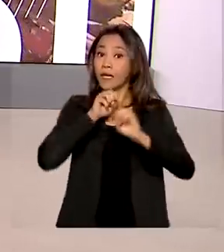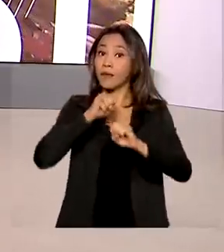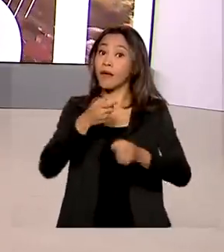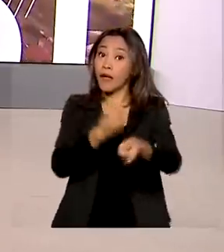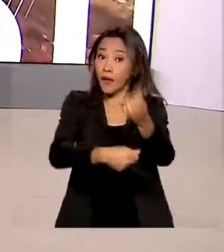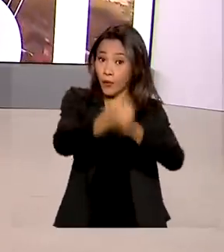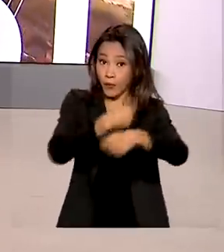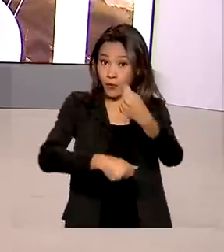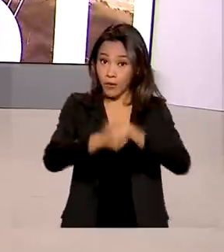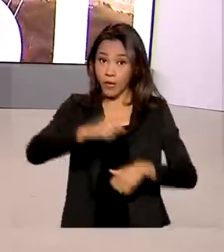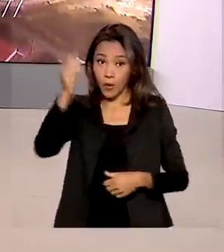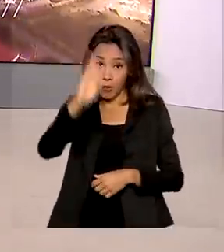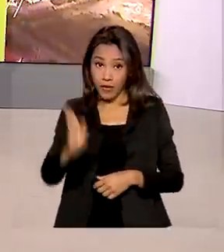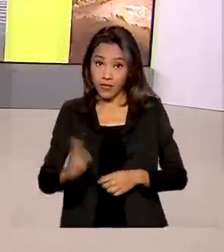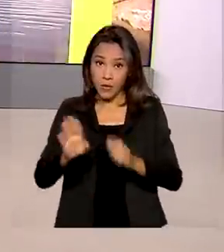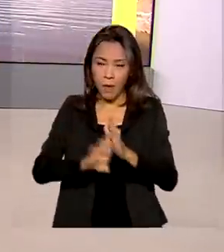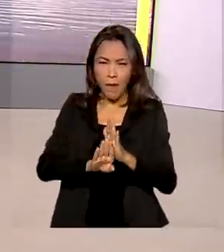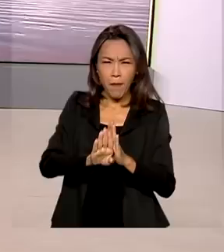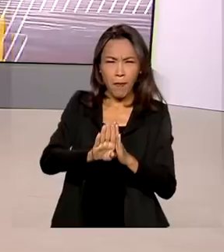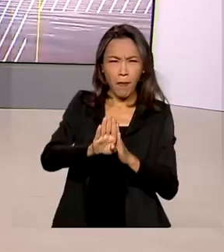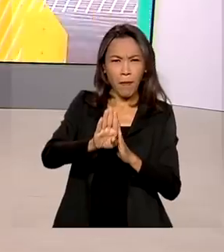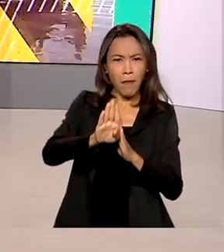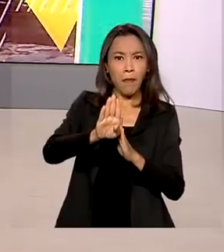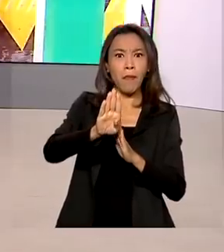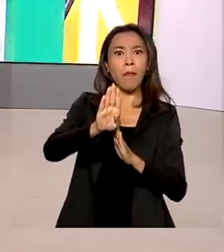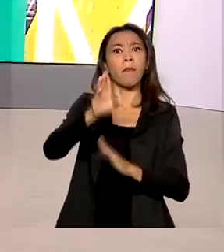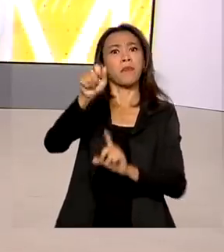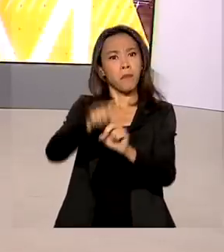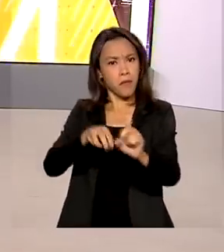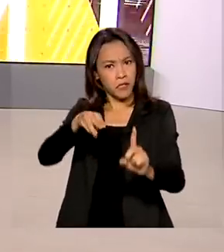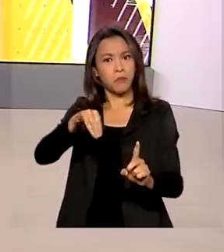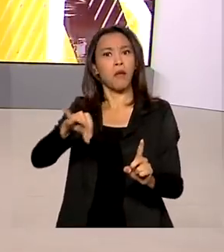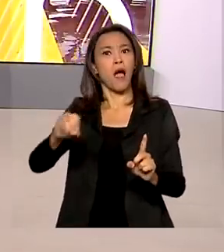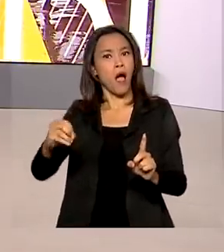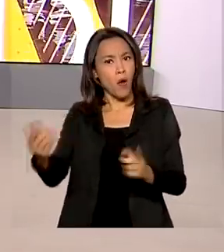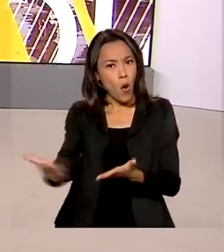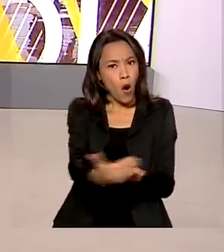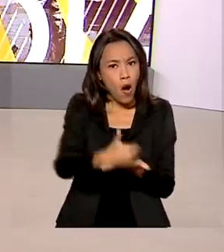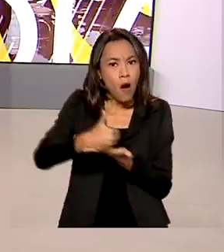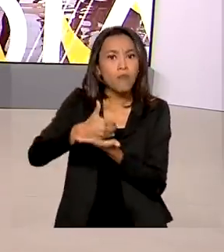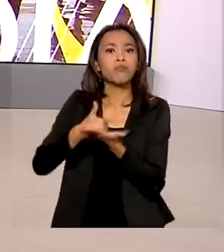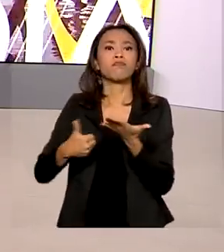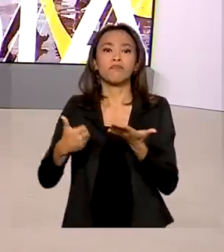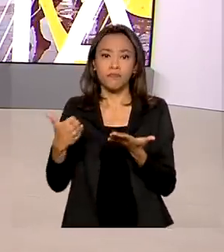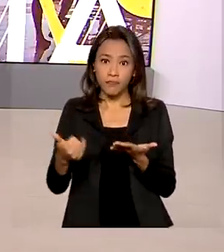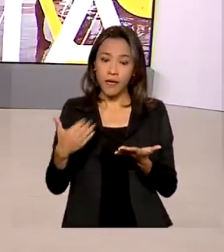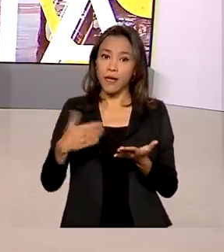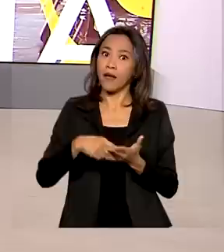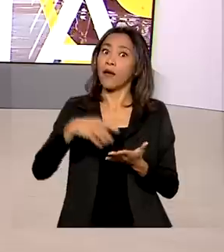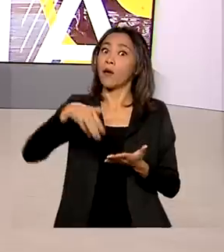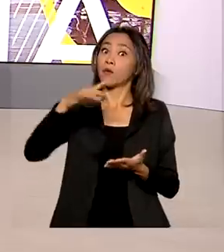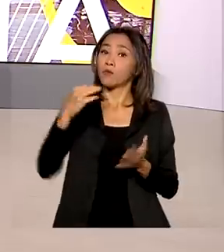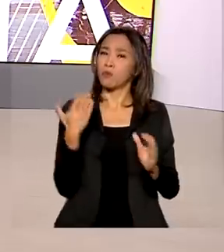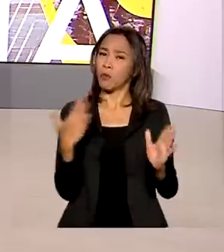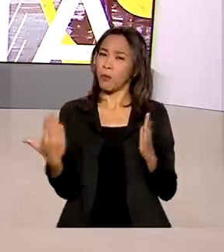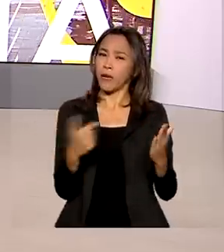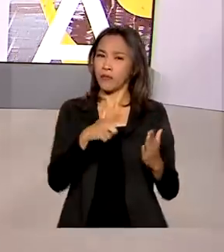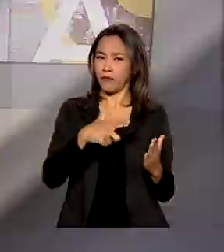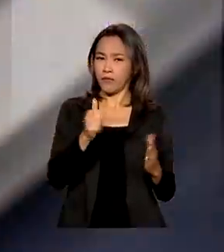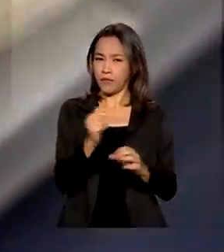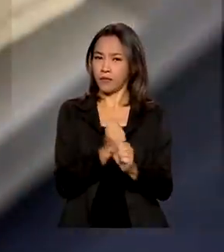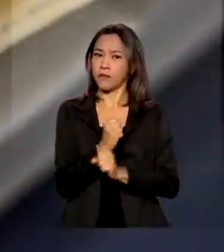Brasil registrou recorde na arrecadação federal em maio. O resultado é o maior para o mês dos últimos 27 anos.